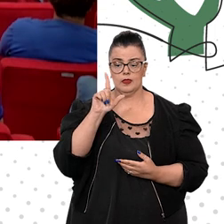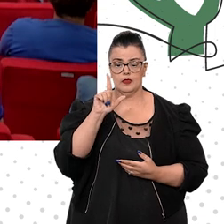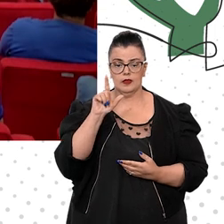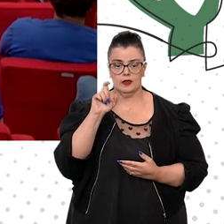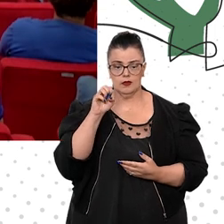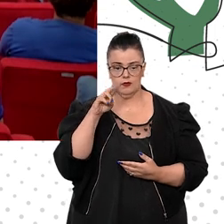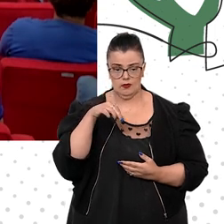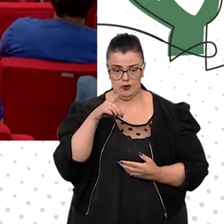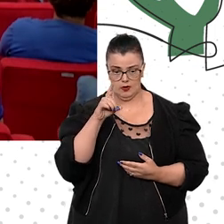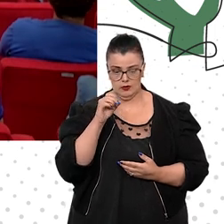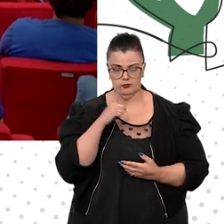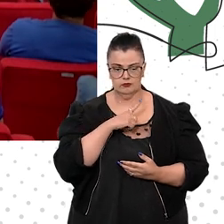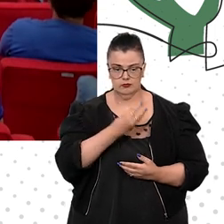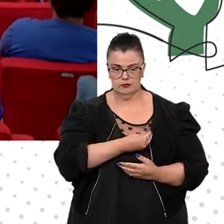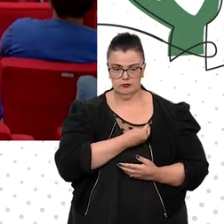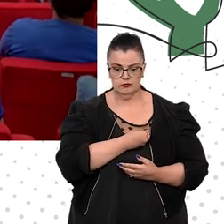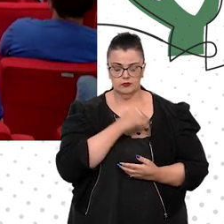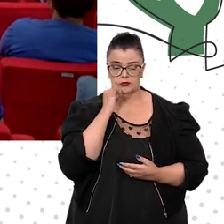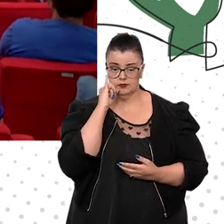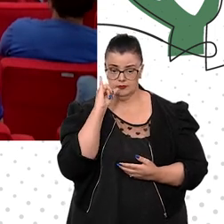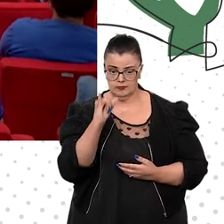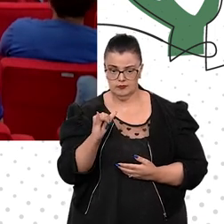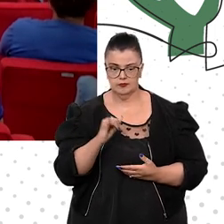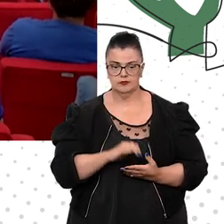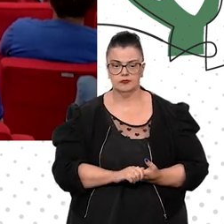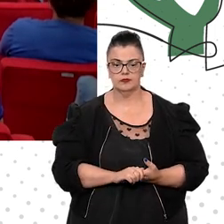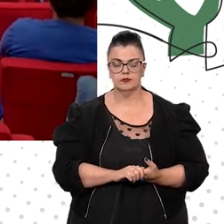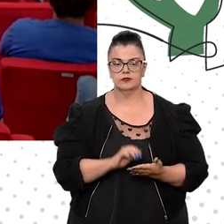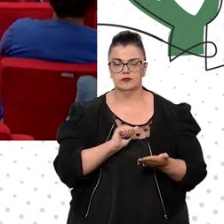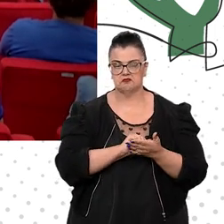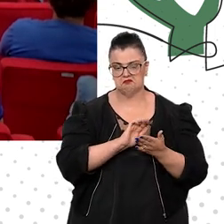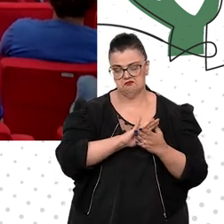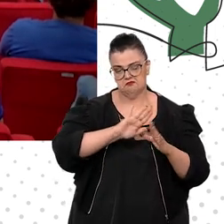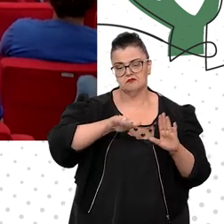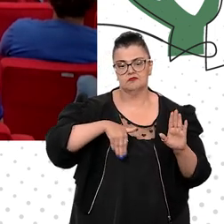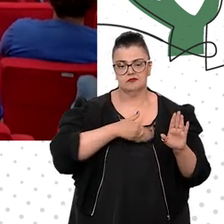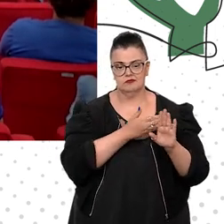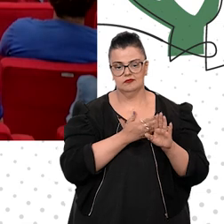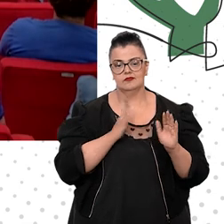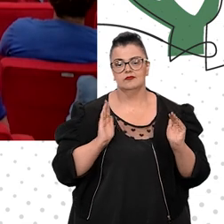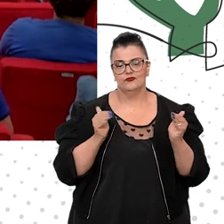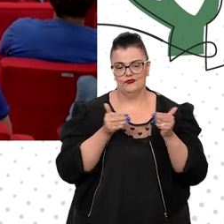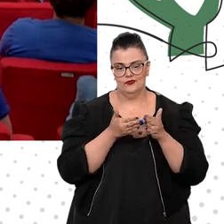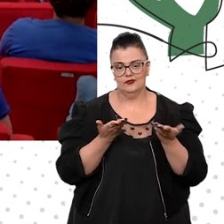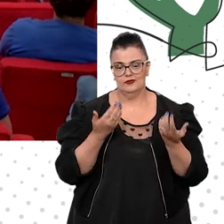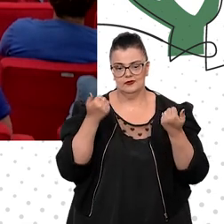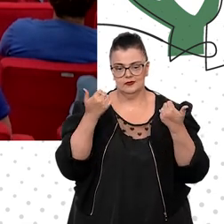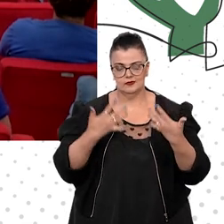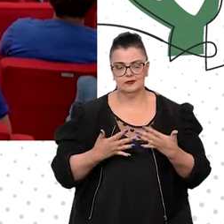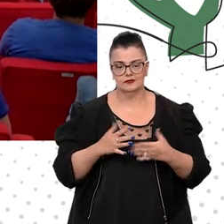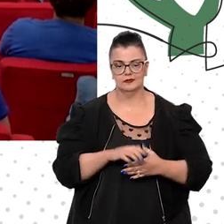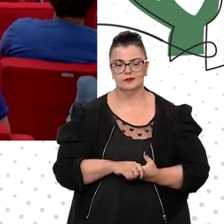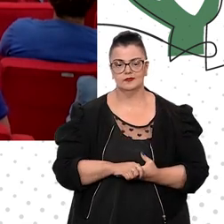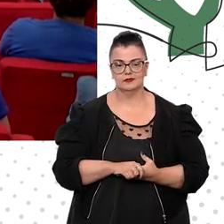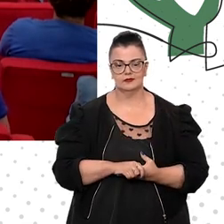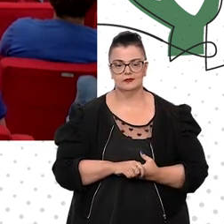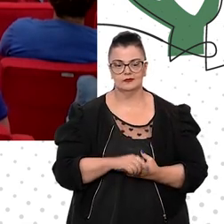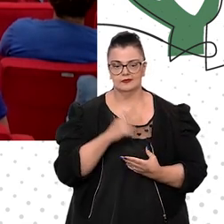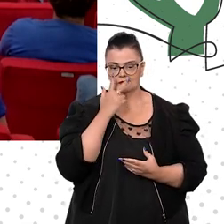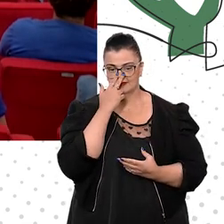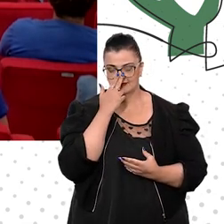quando a gente menciona, mesmo que implicitamente, indiretamente esse fato, eles entram em ebulição,